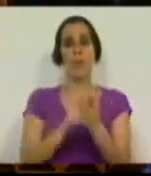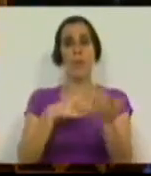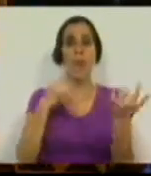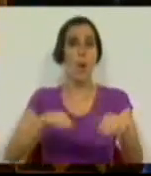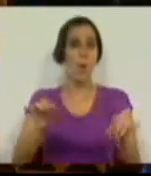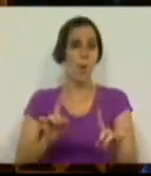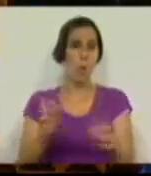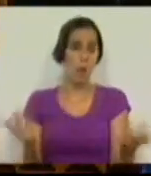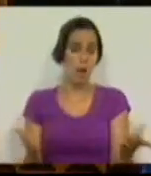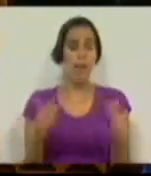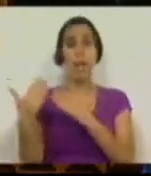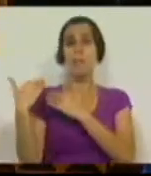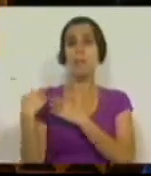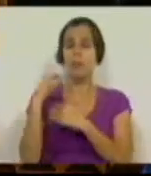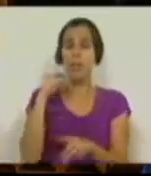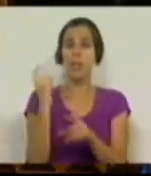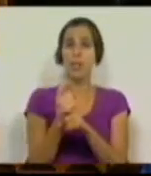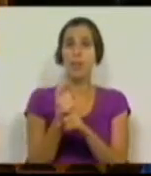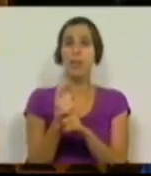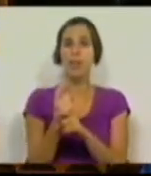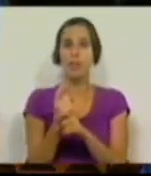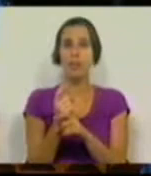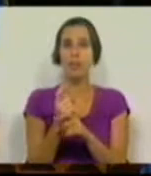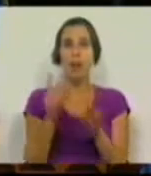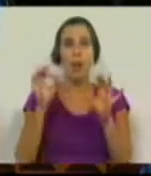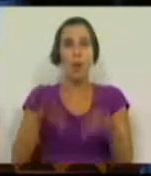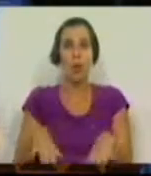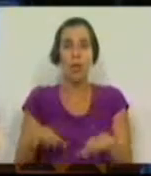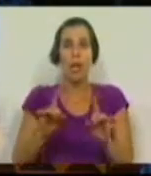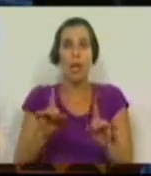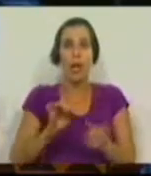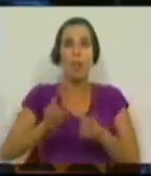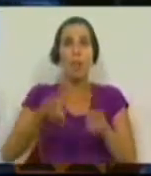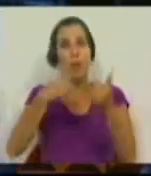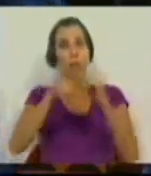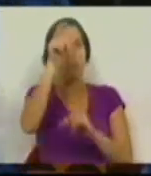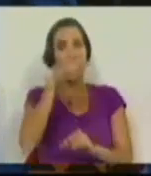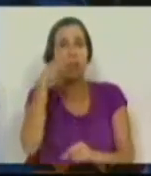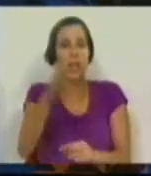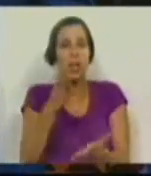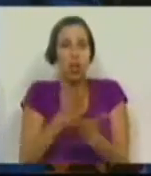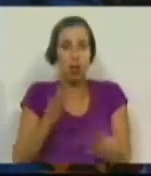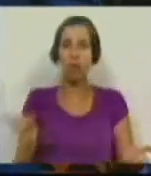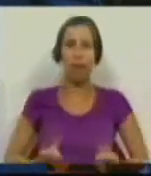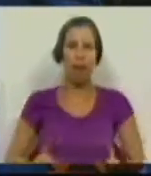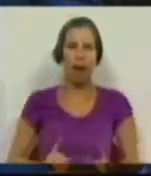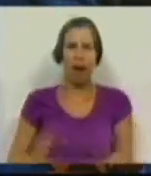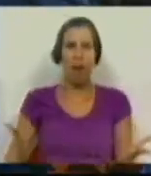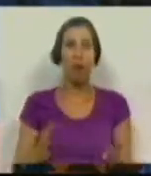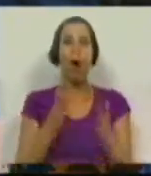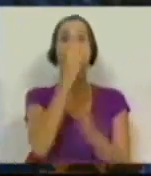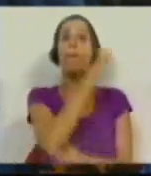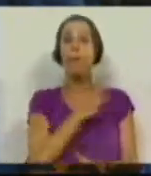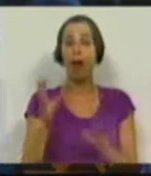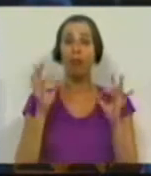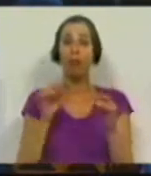discordamos, a tutela inspetiva não se esgota naquilo que a Exª referiu. Ou seja, na